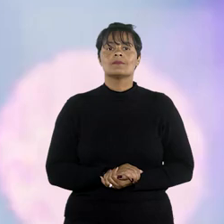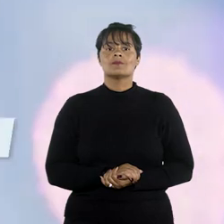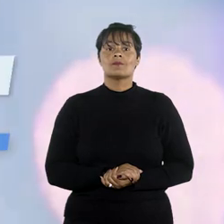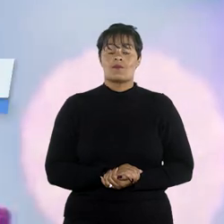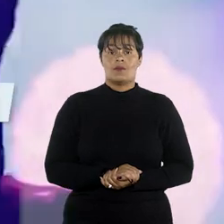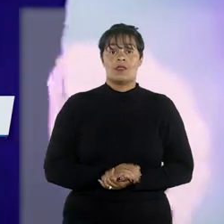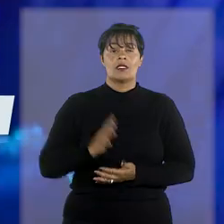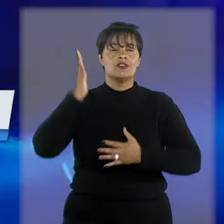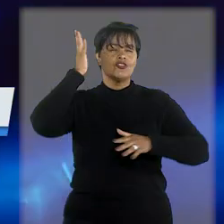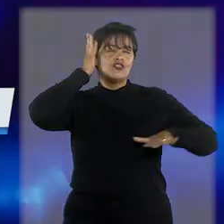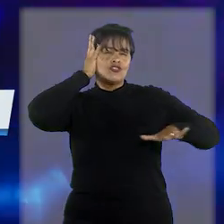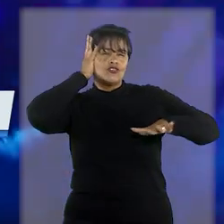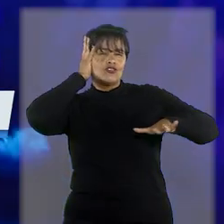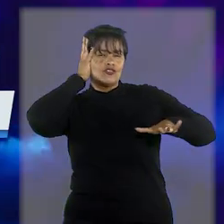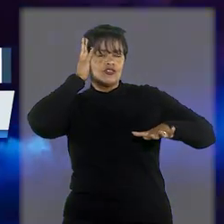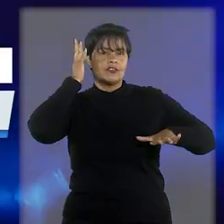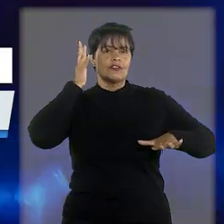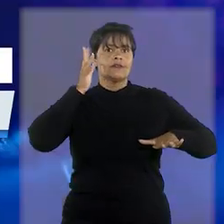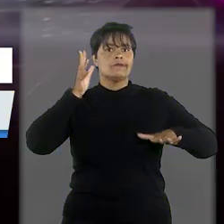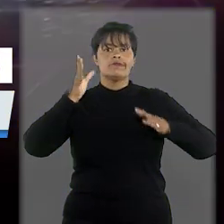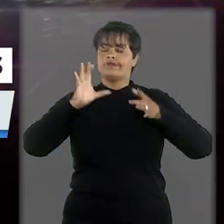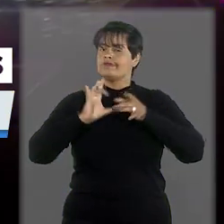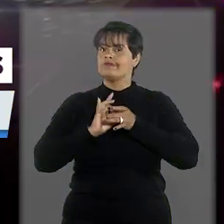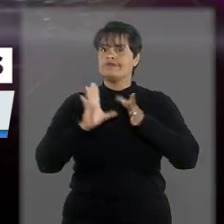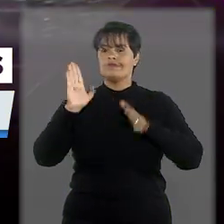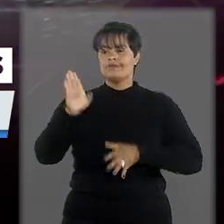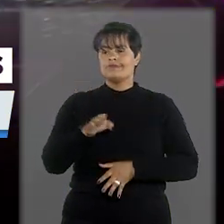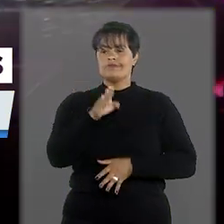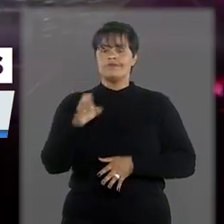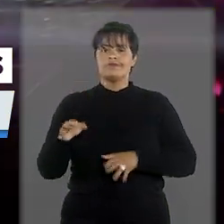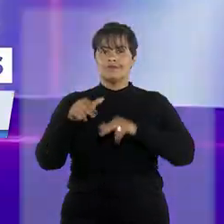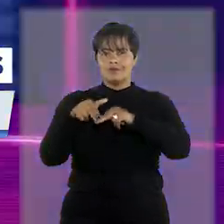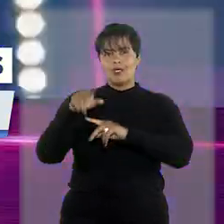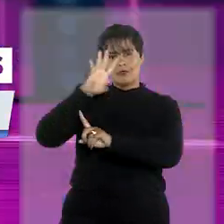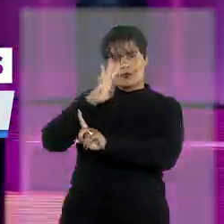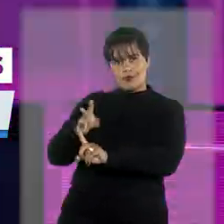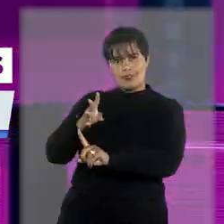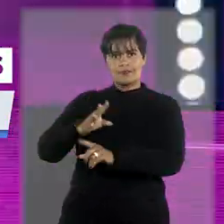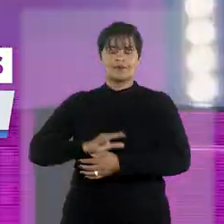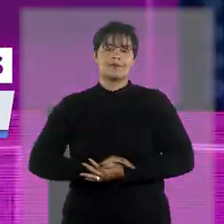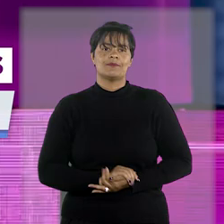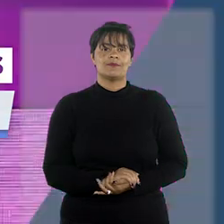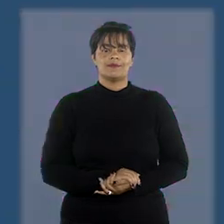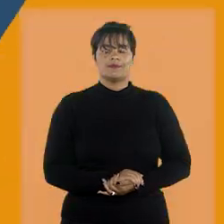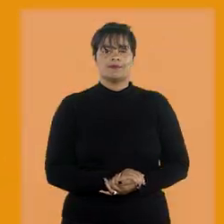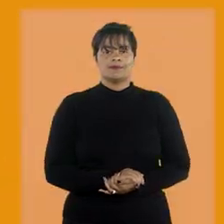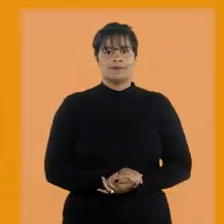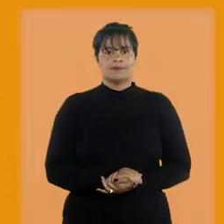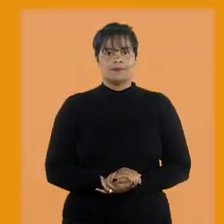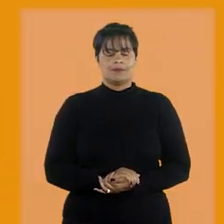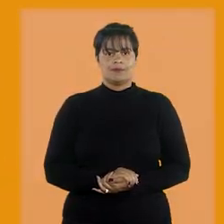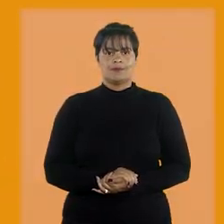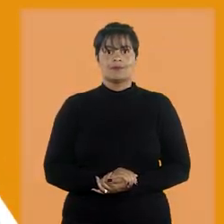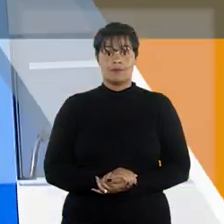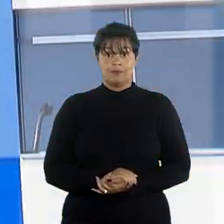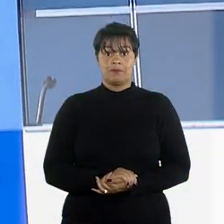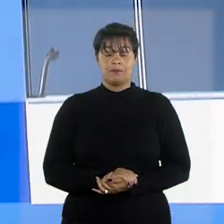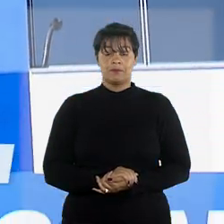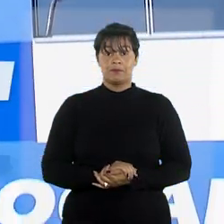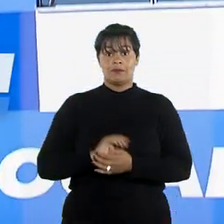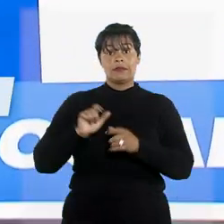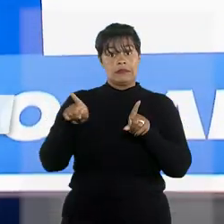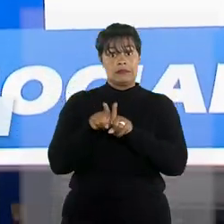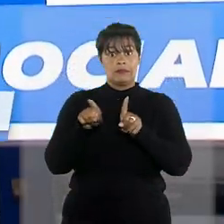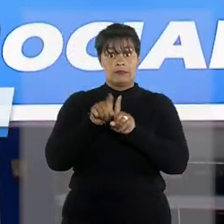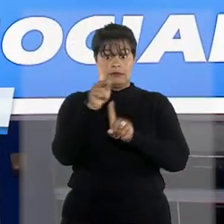vai ver, DJ Renan da Penha é absolvido do crime de associação para o tráfico de drogas. E mais, incide